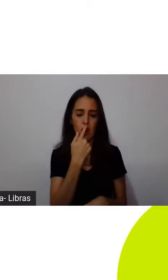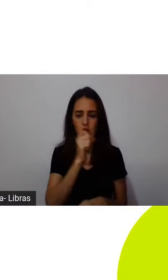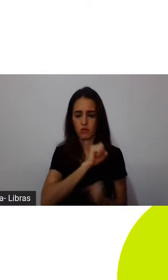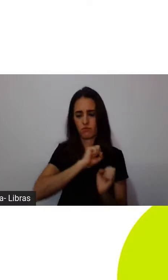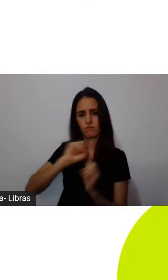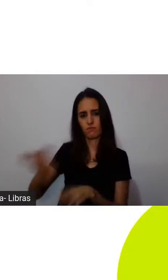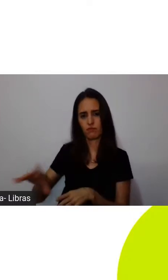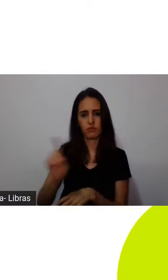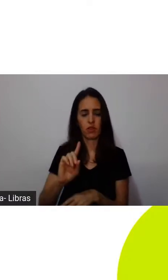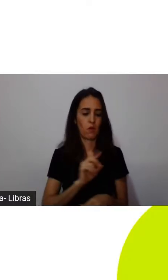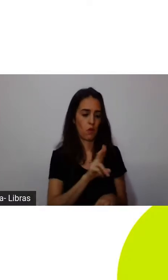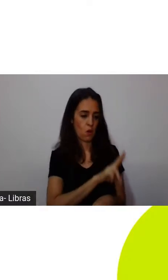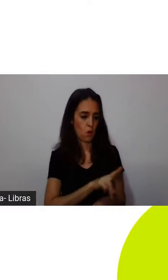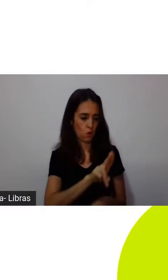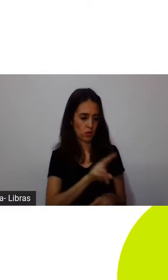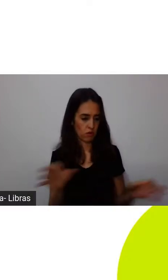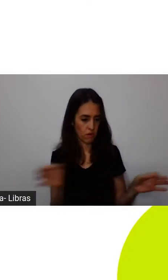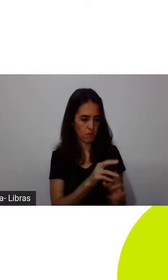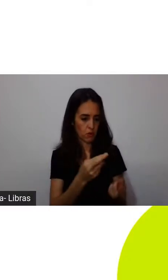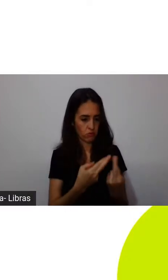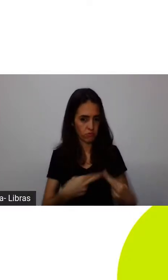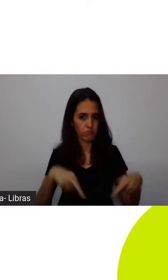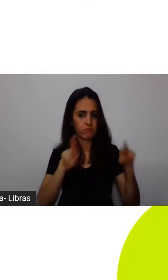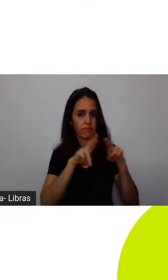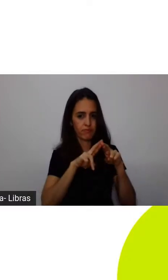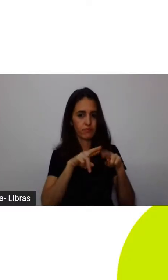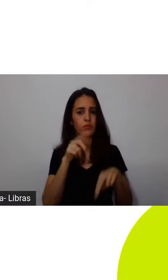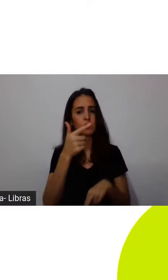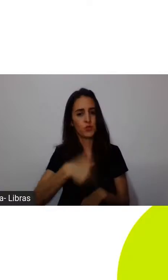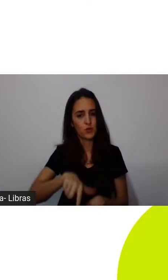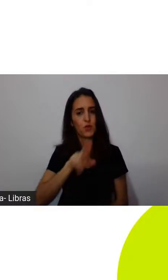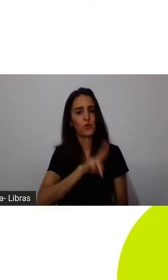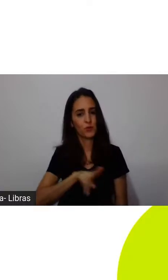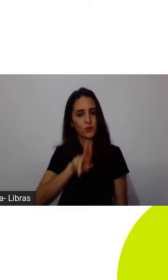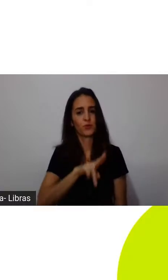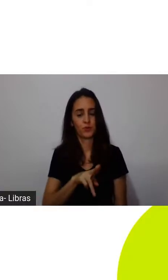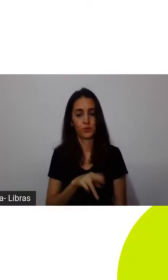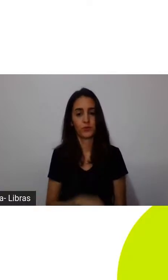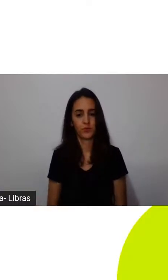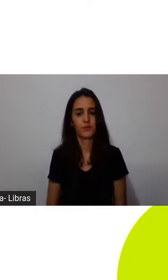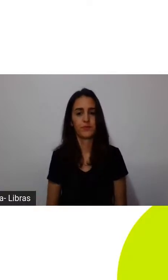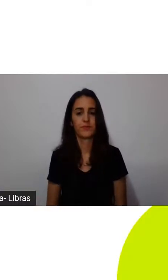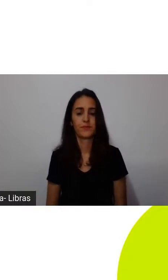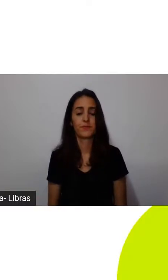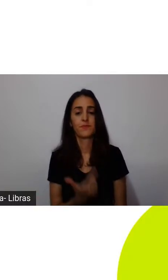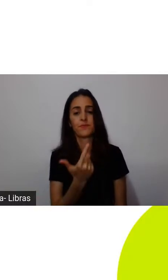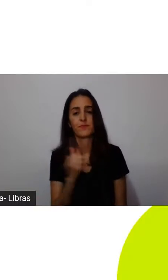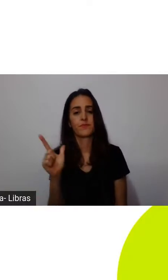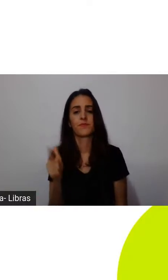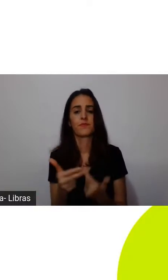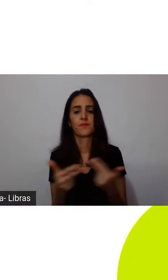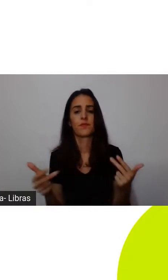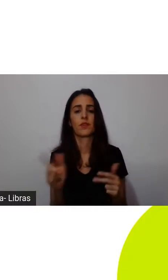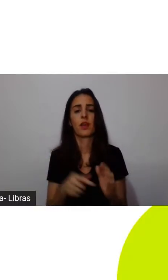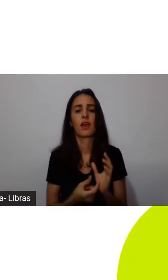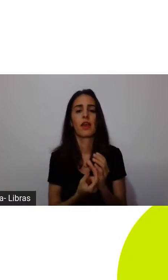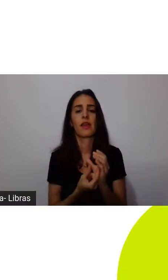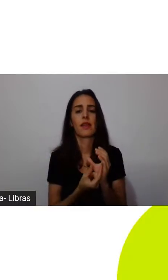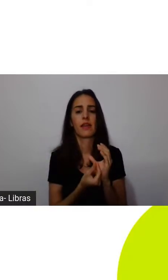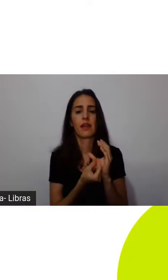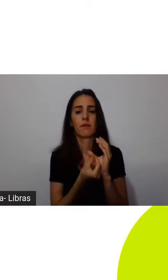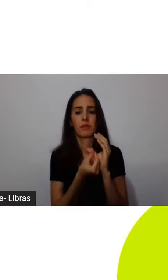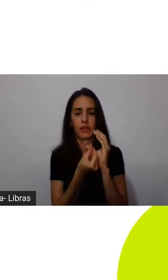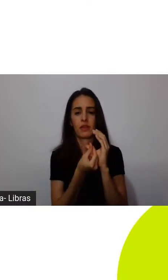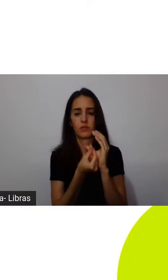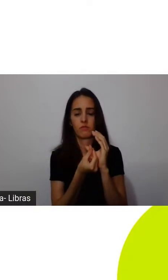fora, mas reutilizasse. Outro viés que está se falando muito é o capitalismo consciente,